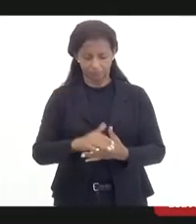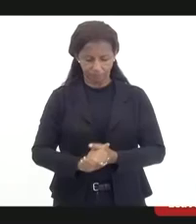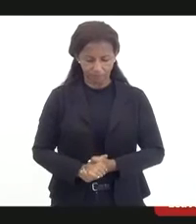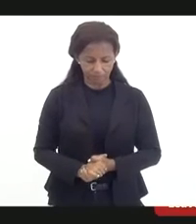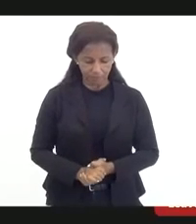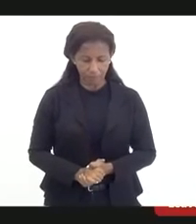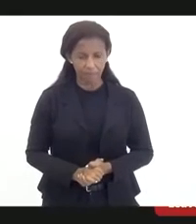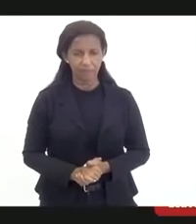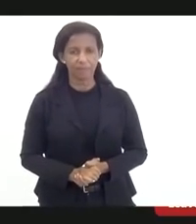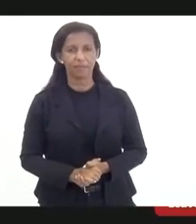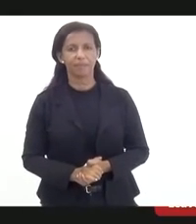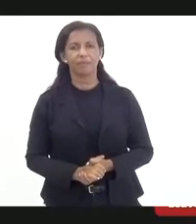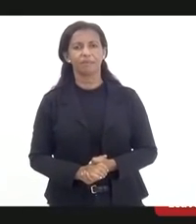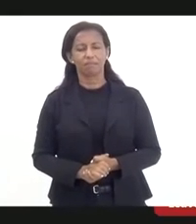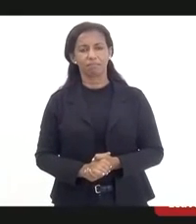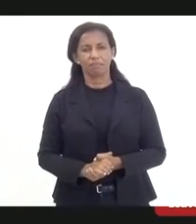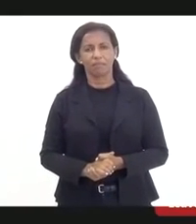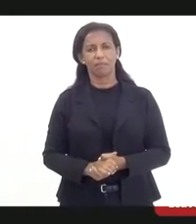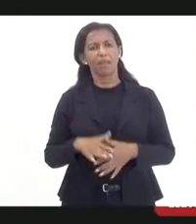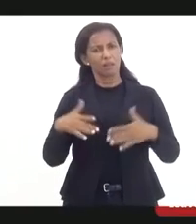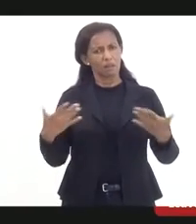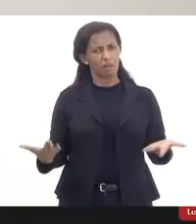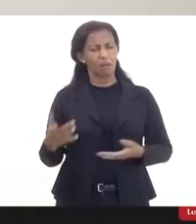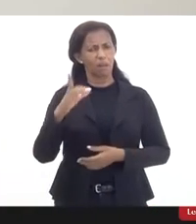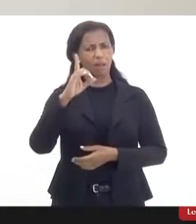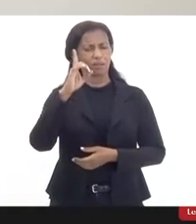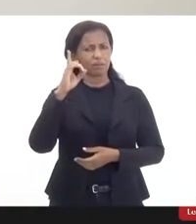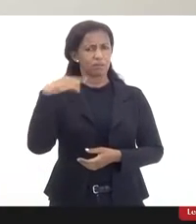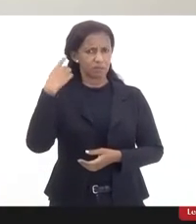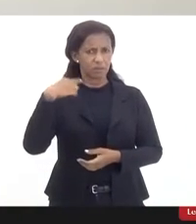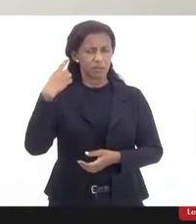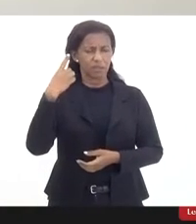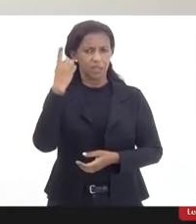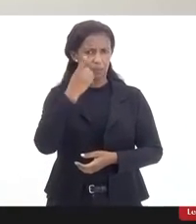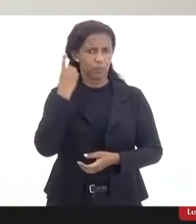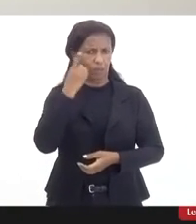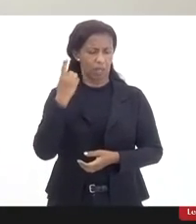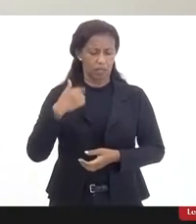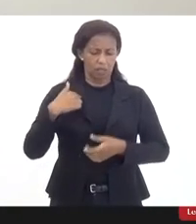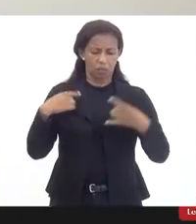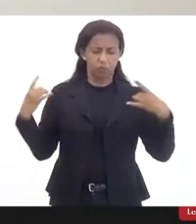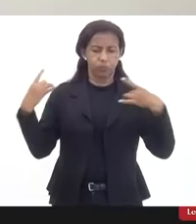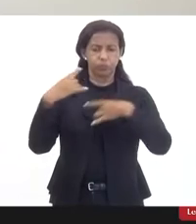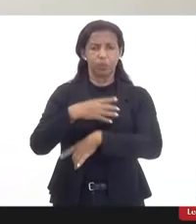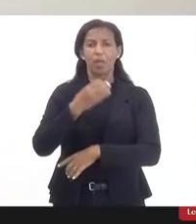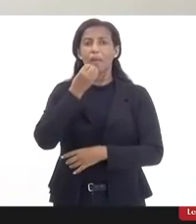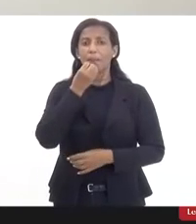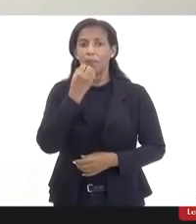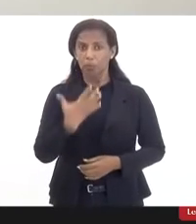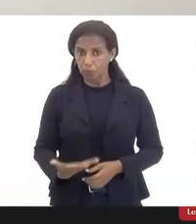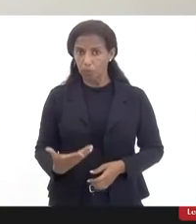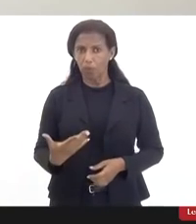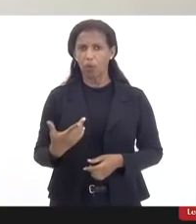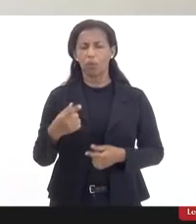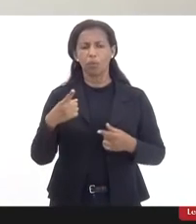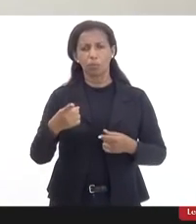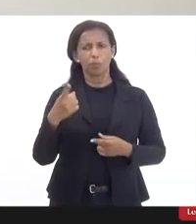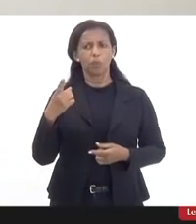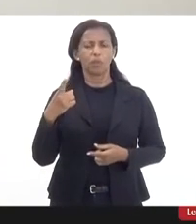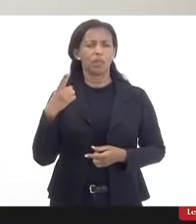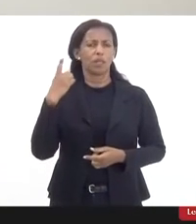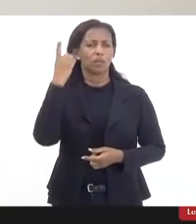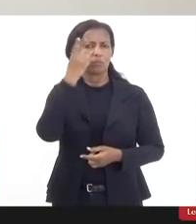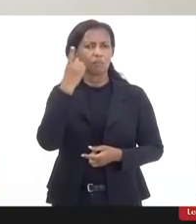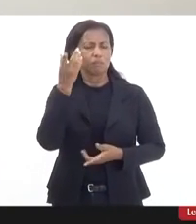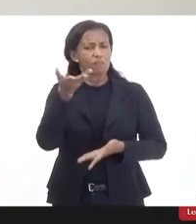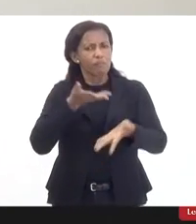Sim, deputado, e agradeço o fato de vossa senhoria se colocar à disposição. É muito bom poder contar com os parlamentares aqui do estado do